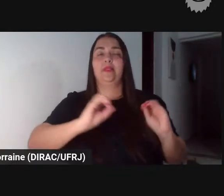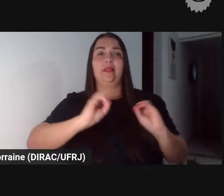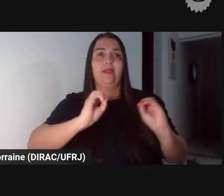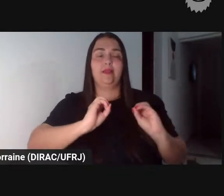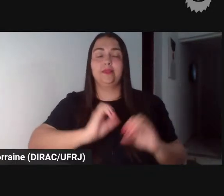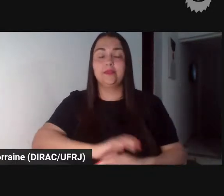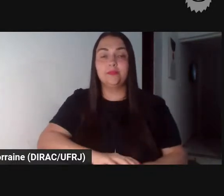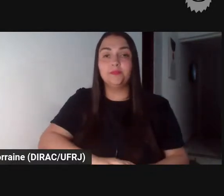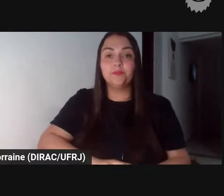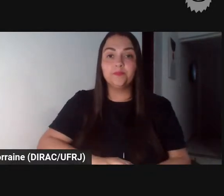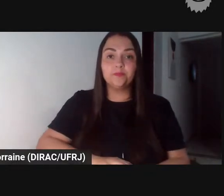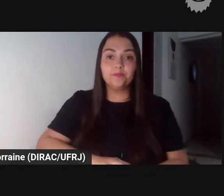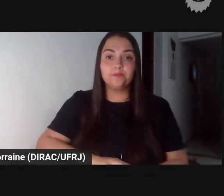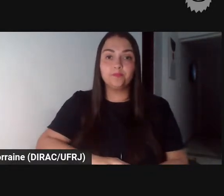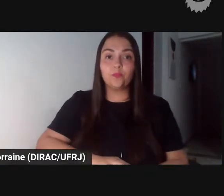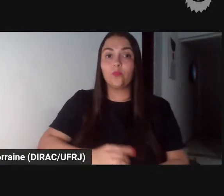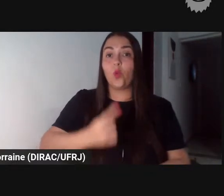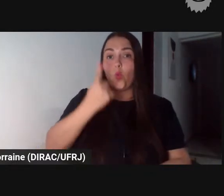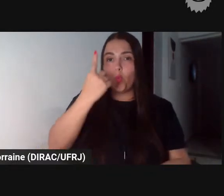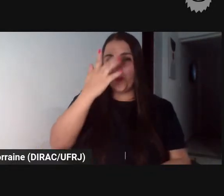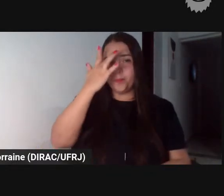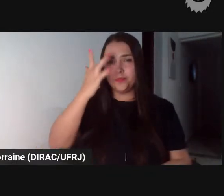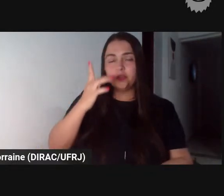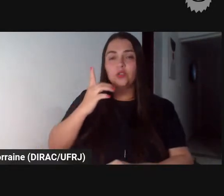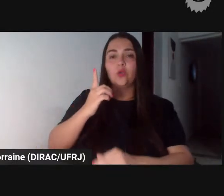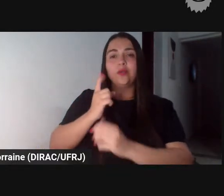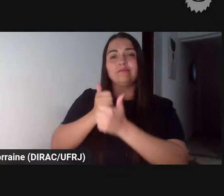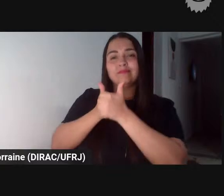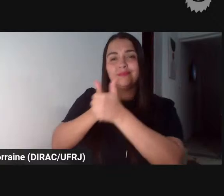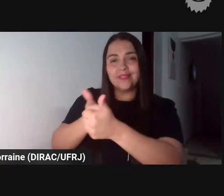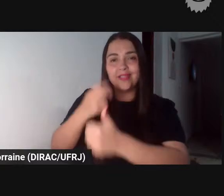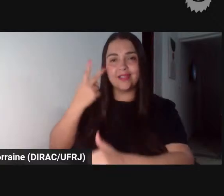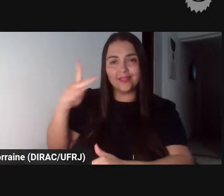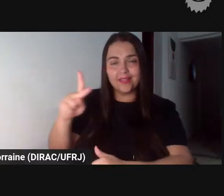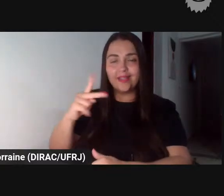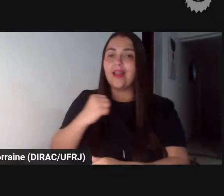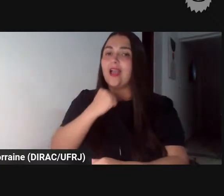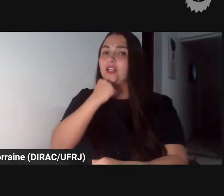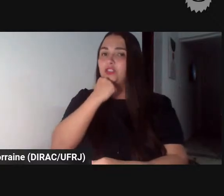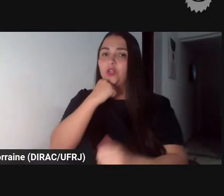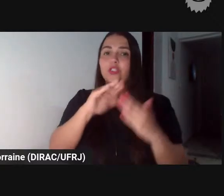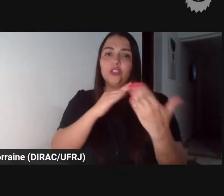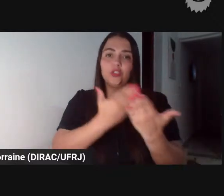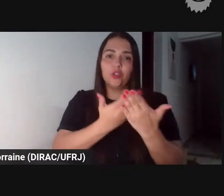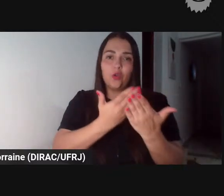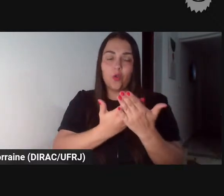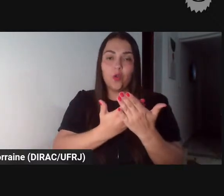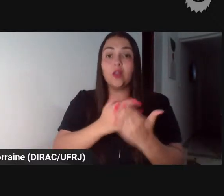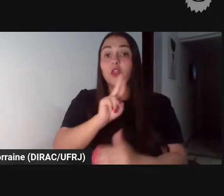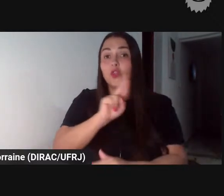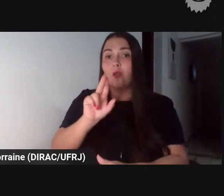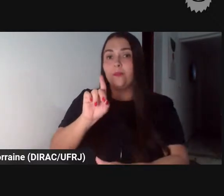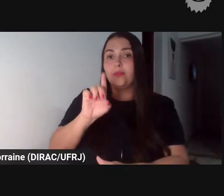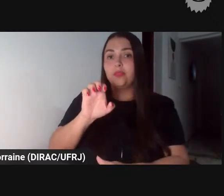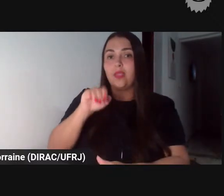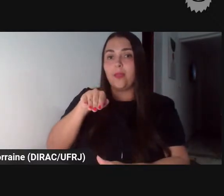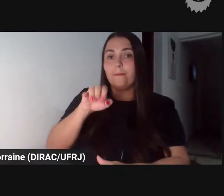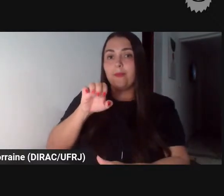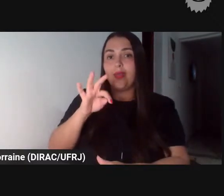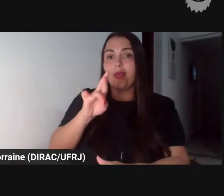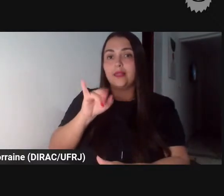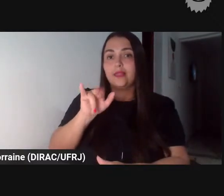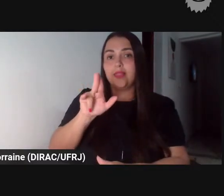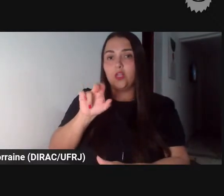um discípulo do Aristóteles da escola aristotélica chamado Demétrio que era também um